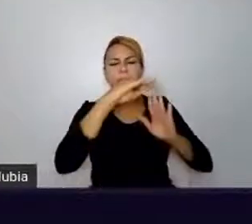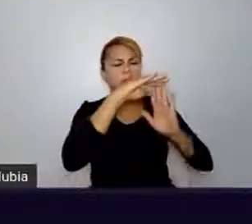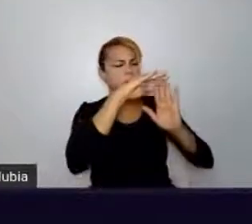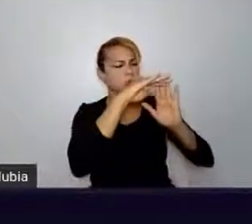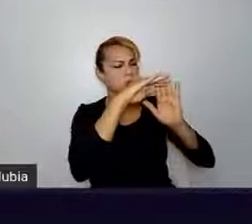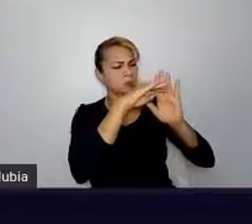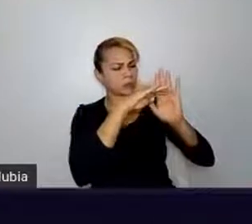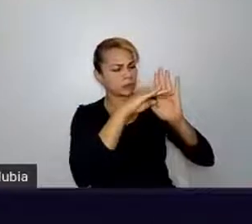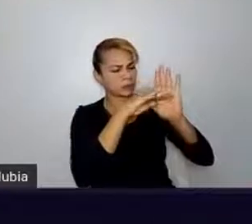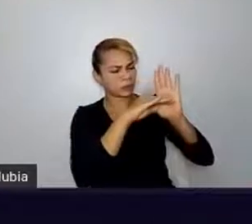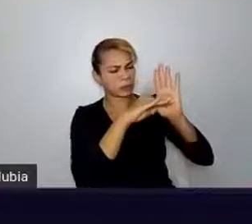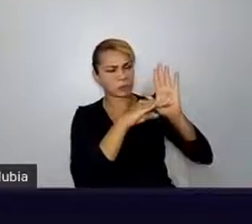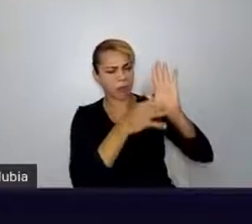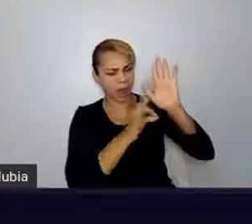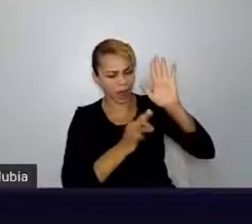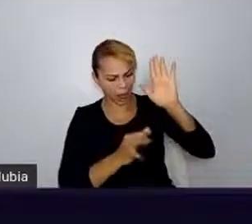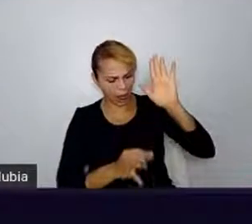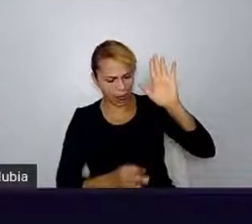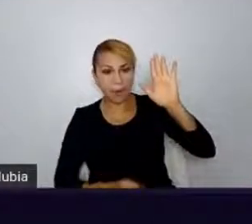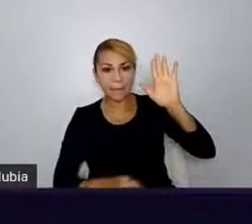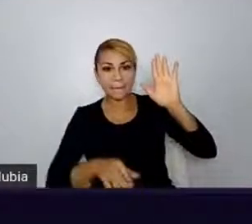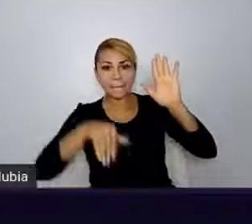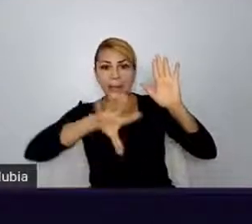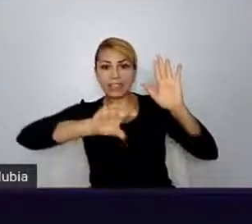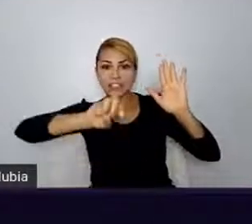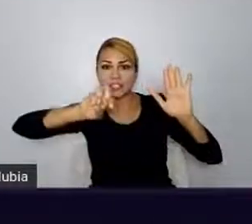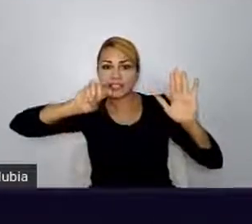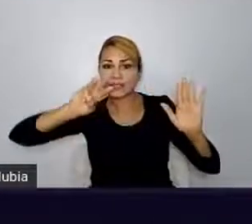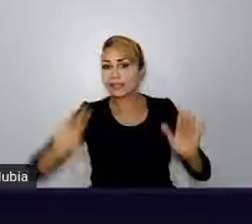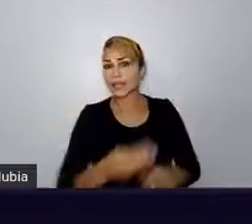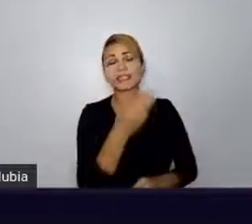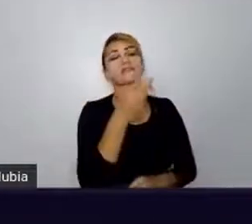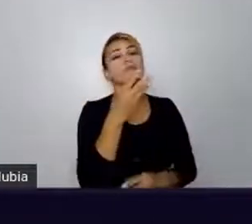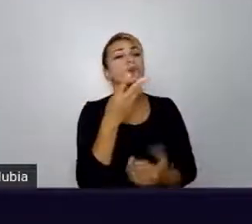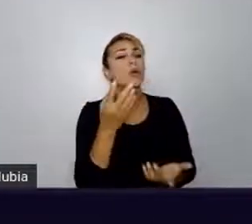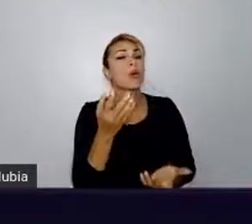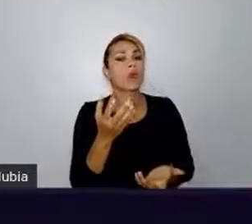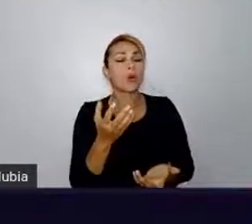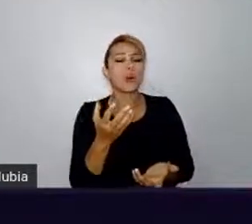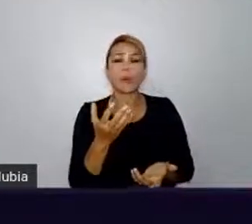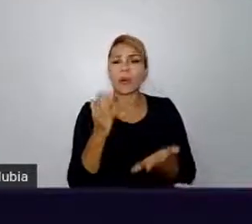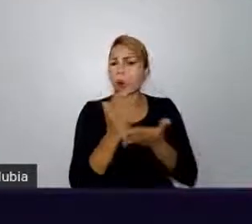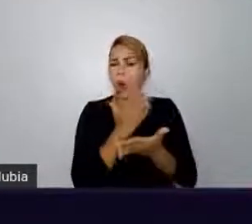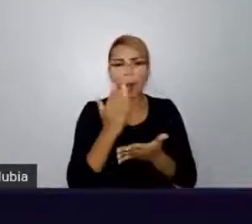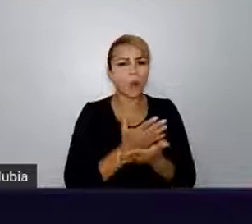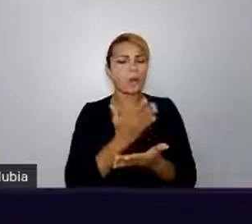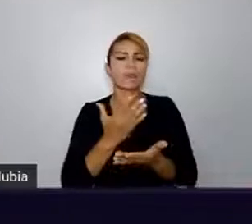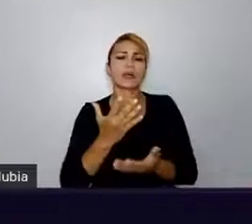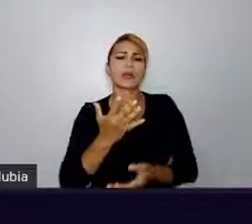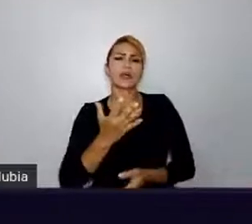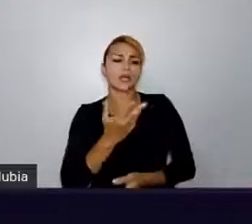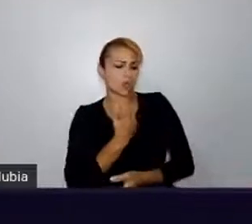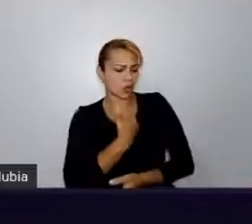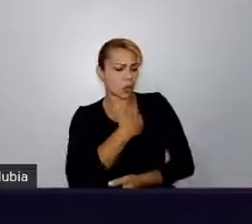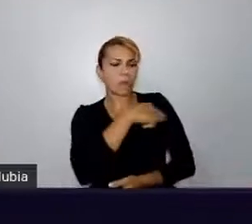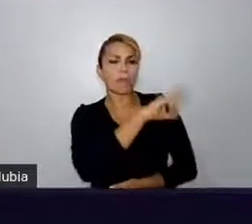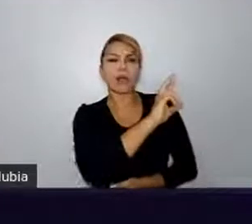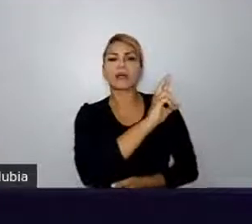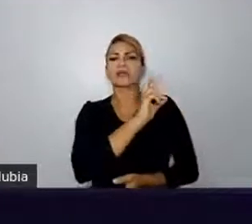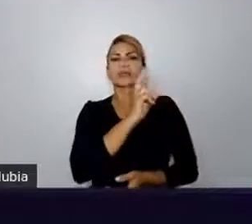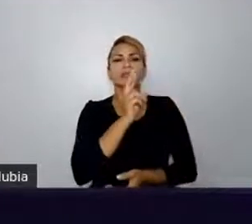estavam na lista de livros proibidos. Desde romance, ficção, até clássicos da